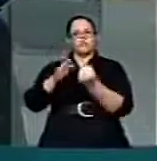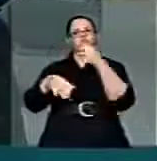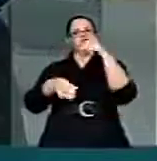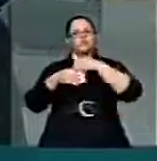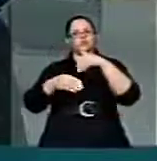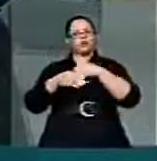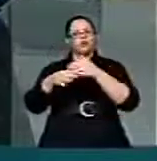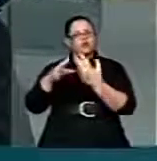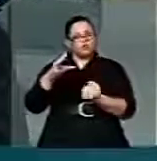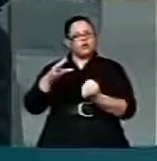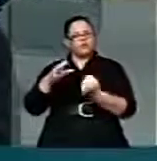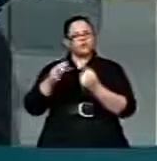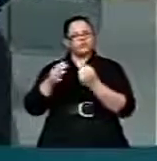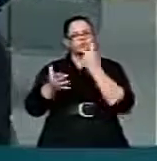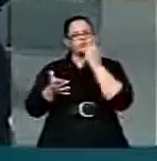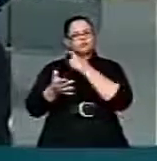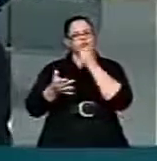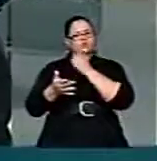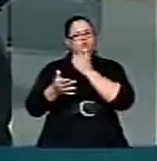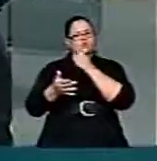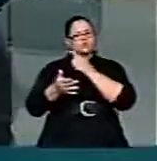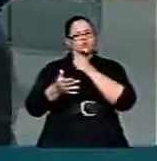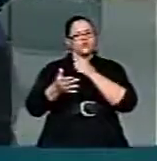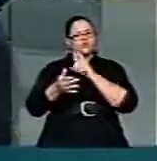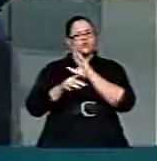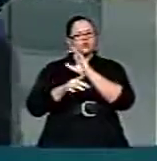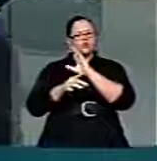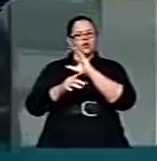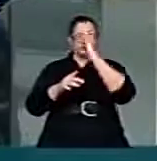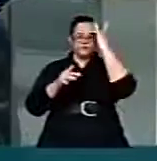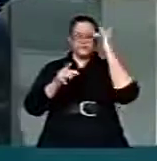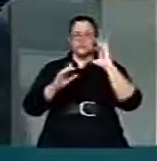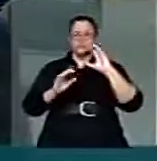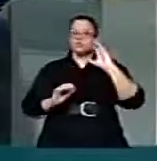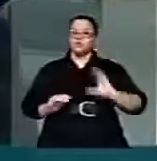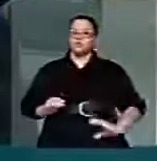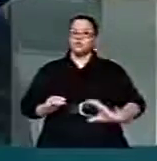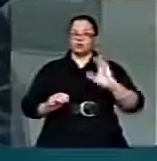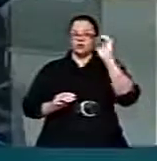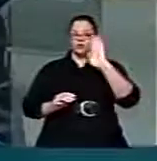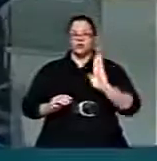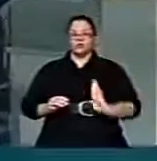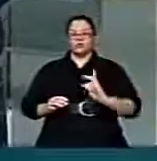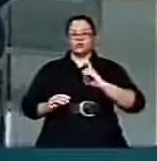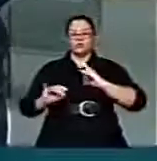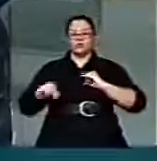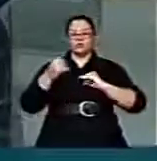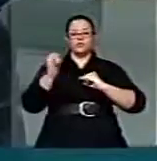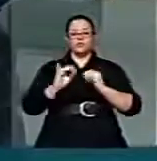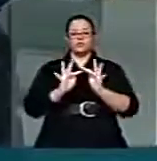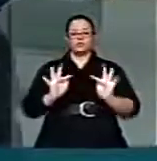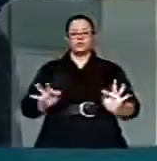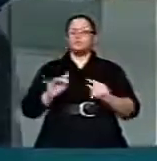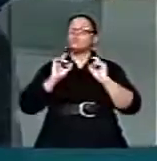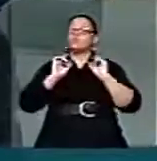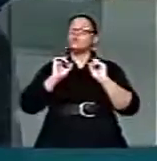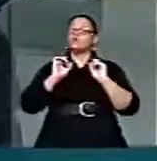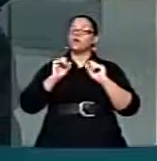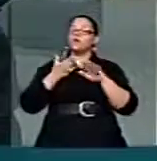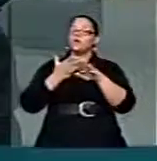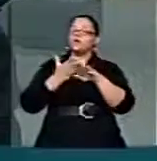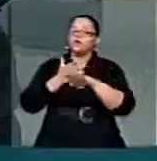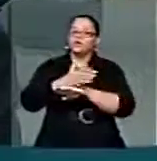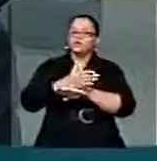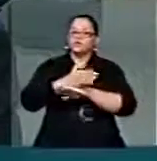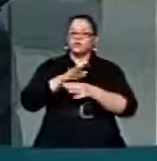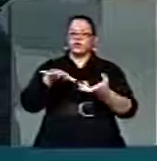terminativo na comissão e o cidadão brasileiro teria uma oportunidade simples de ir ao portal da Câmara dos